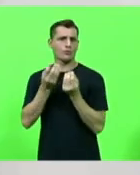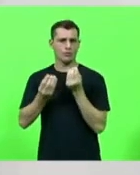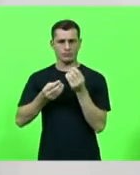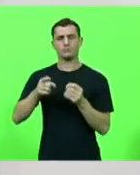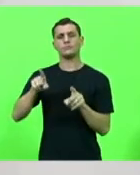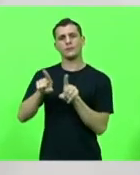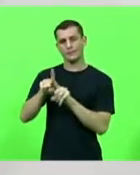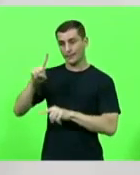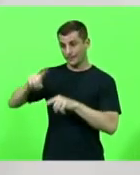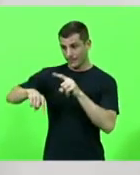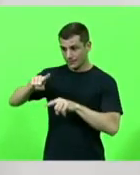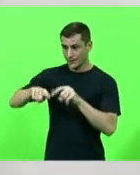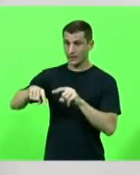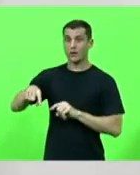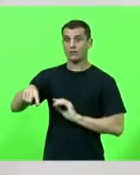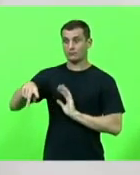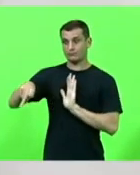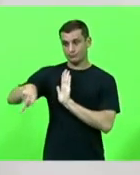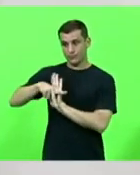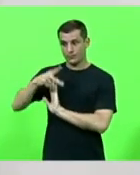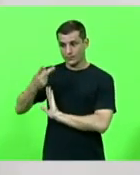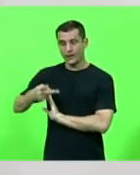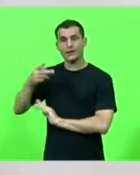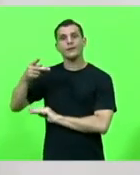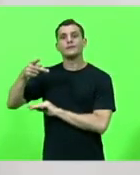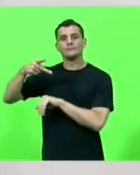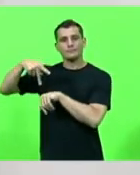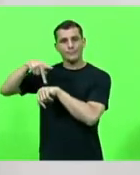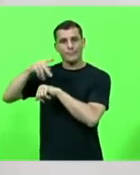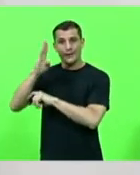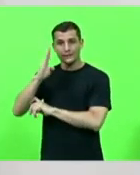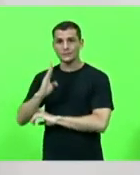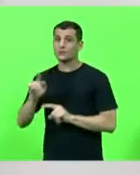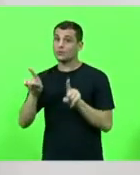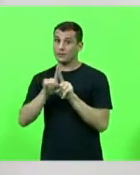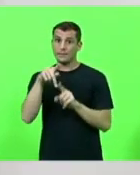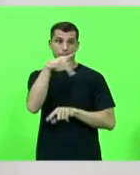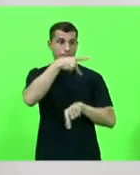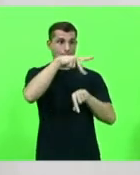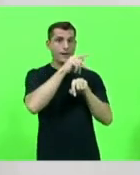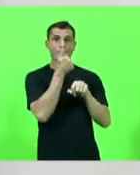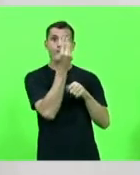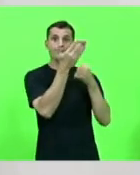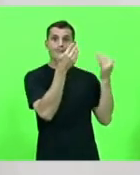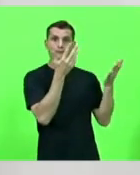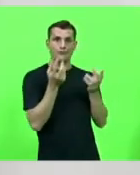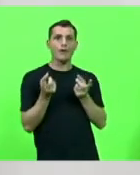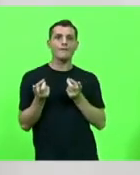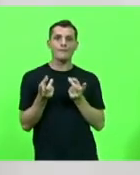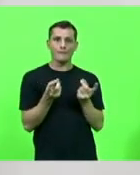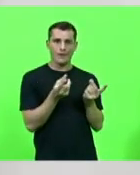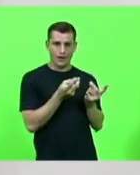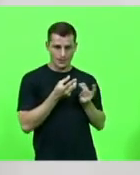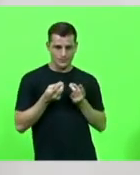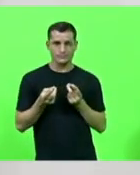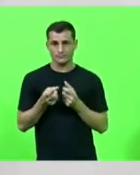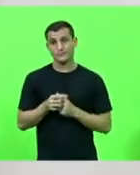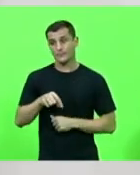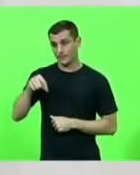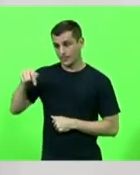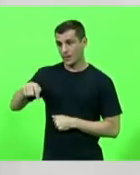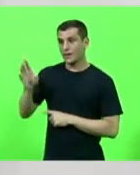tanto para o Brasil e para a exportação só para se ter uma ideia aqui em 2021 a base industrial da defesa